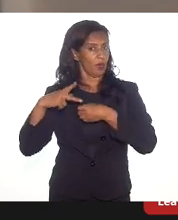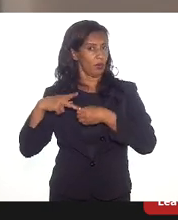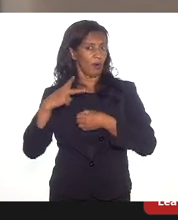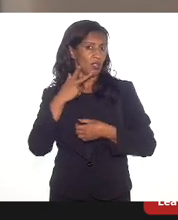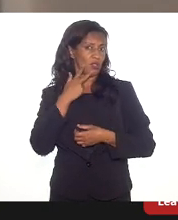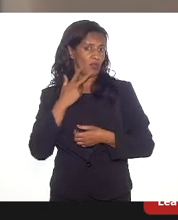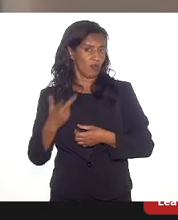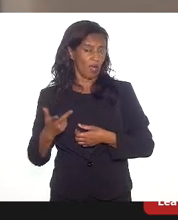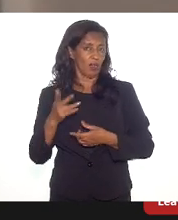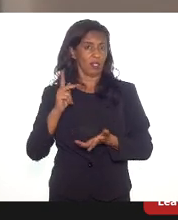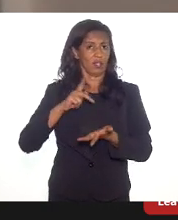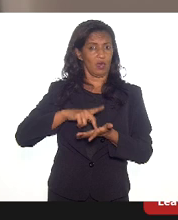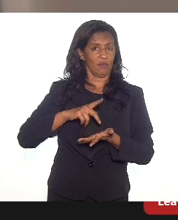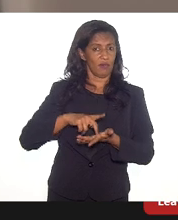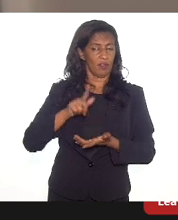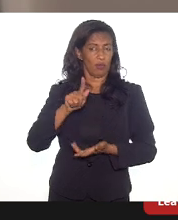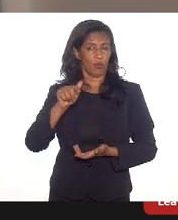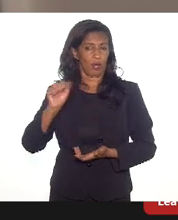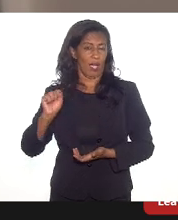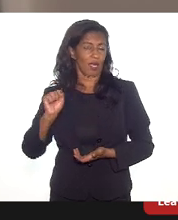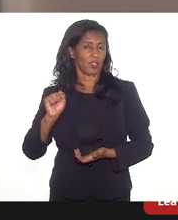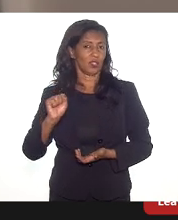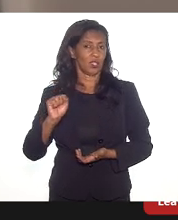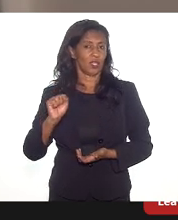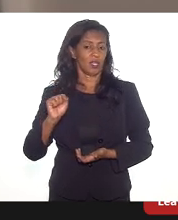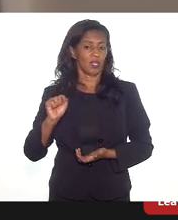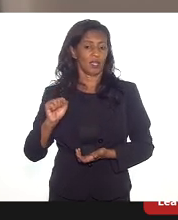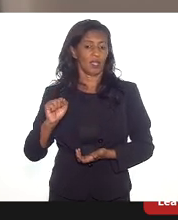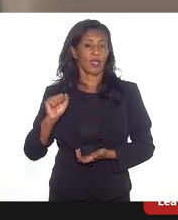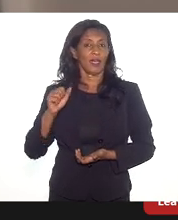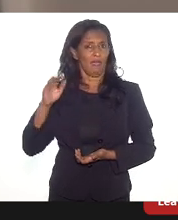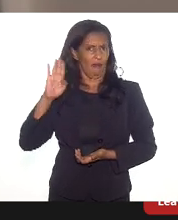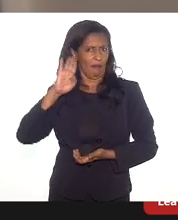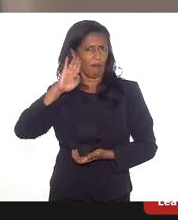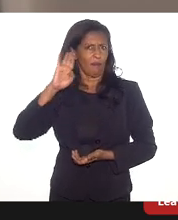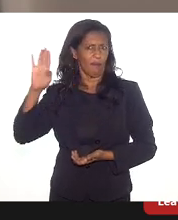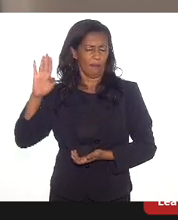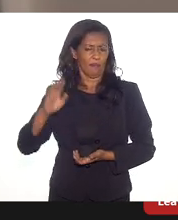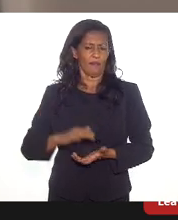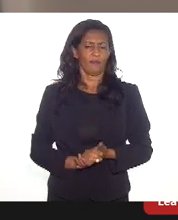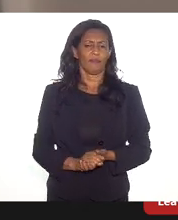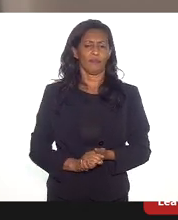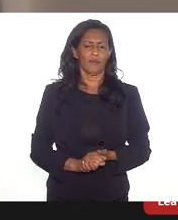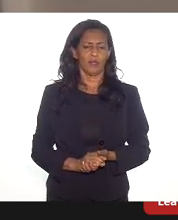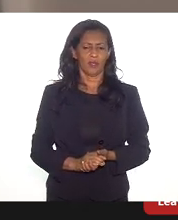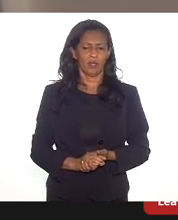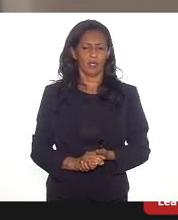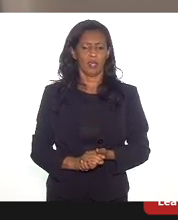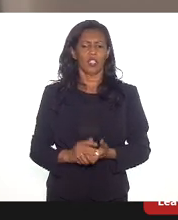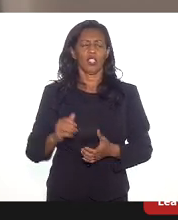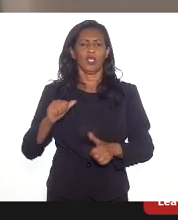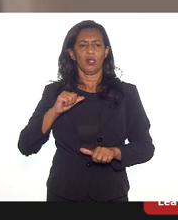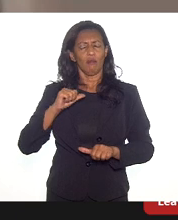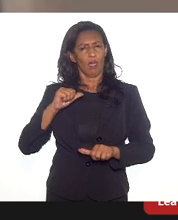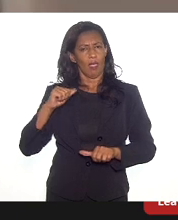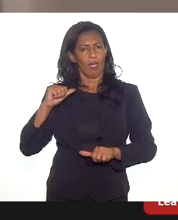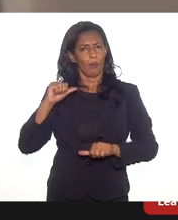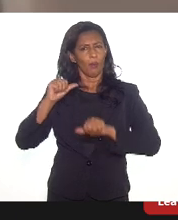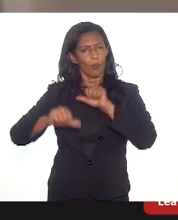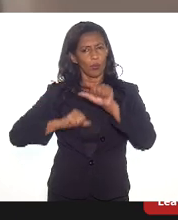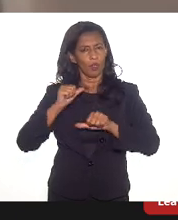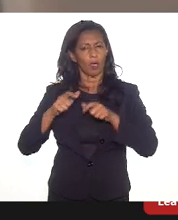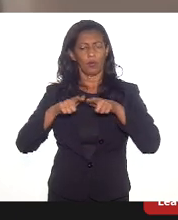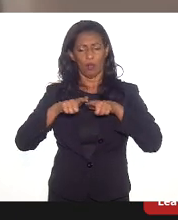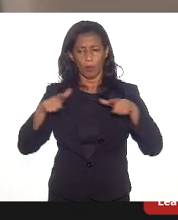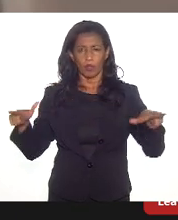é que, na verdade, o gás, a prioridade dela é, de fato, reinjetar, não gerando rótico, não gerando emprego no Estado do Rio de Janeiro,